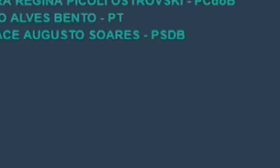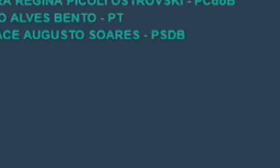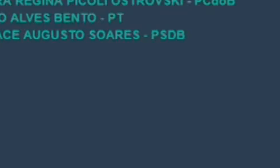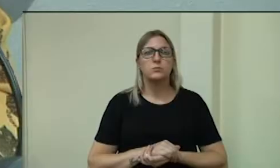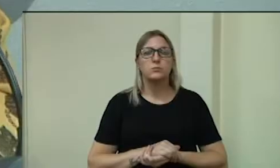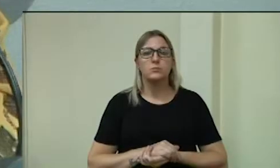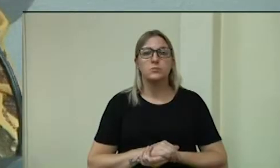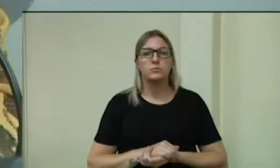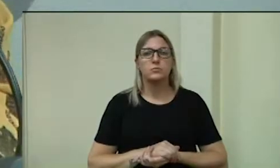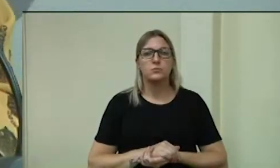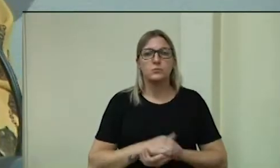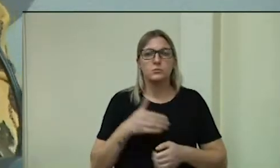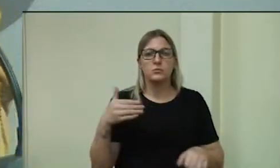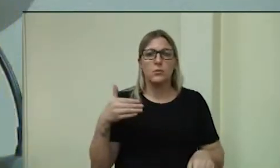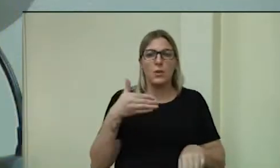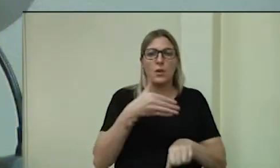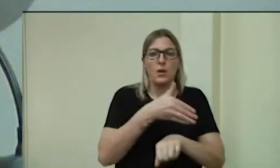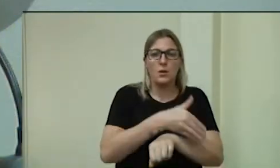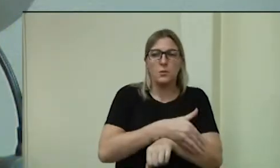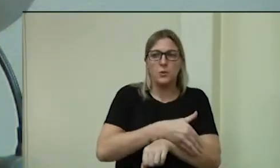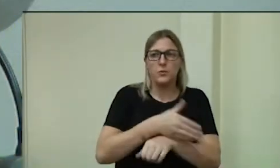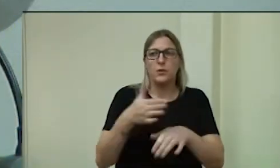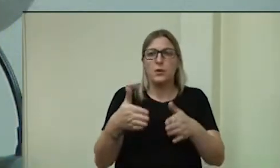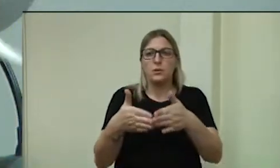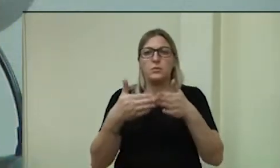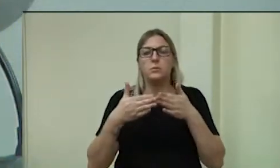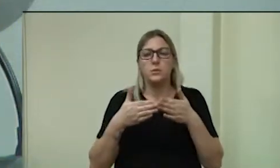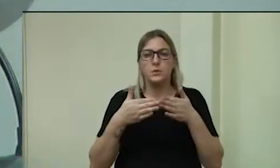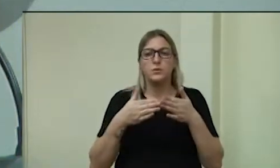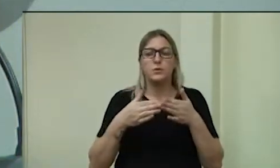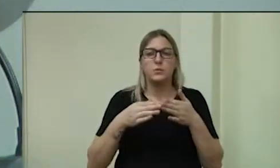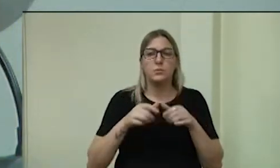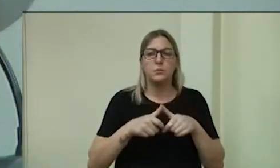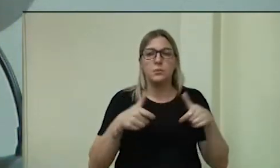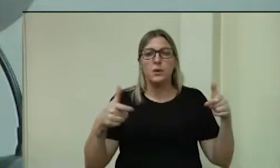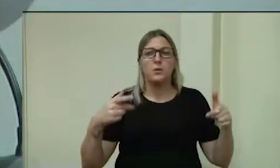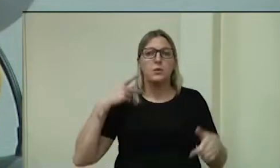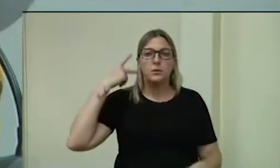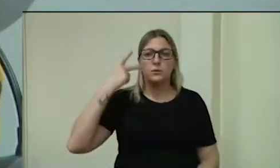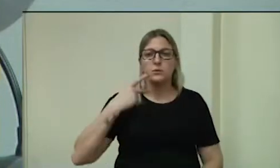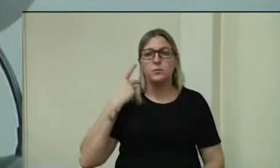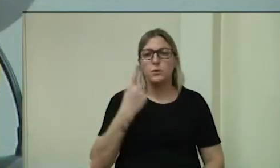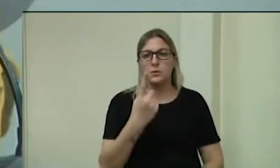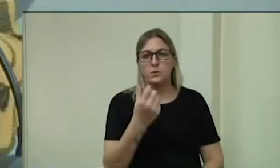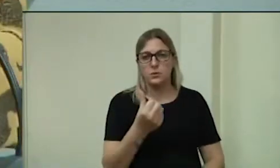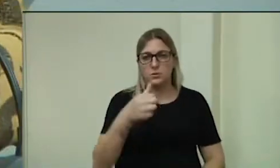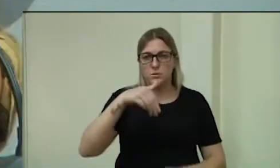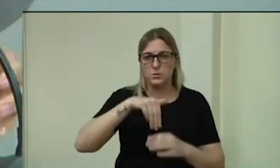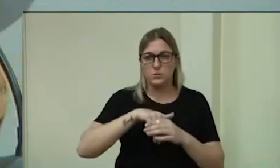Aprovado o requerimento pela maioria dos senhores vereadores com 16 votos favoráveis.